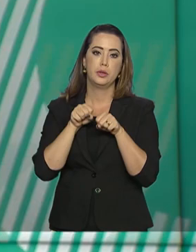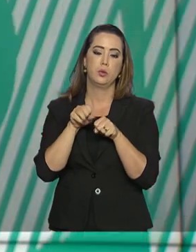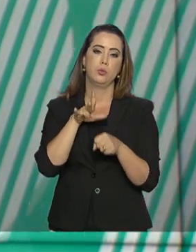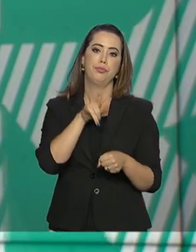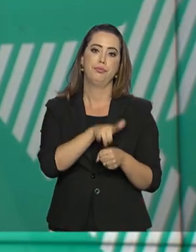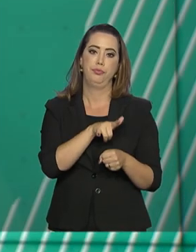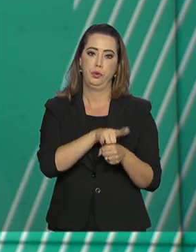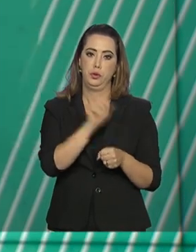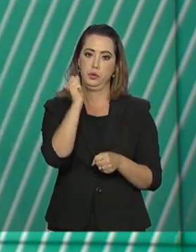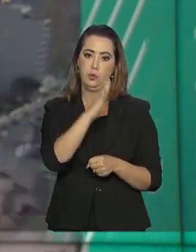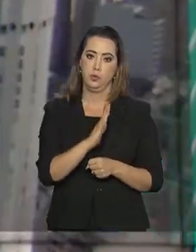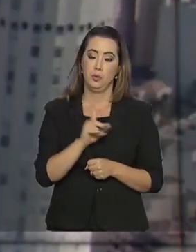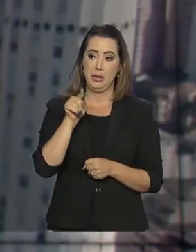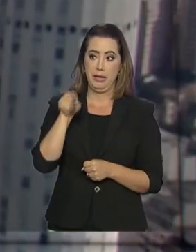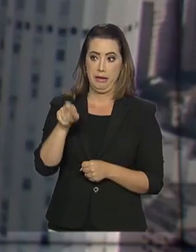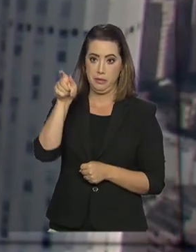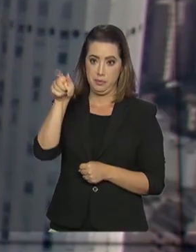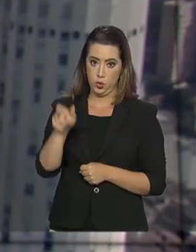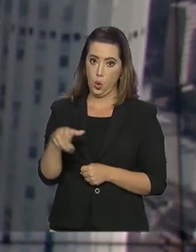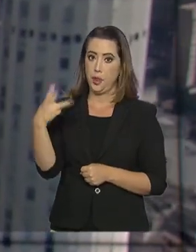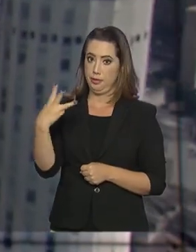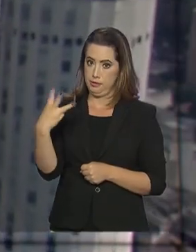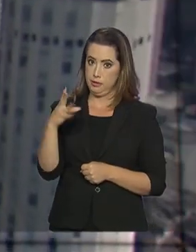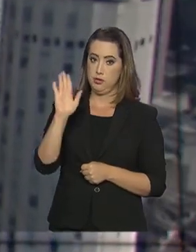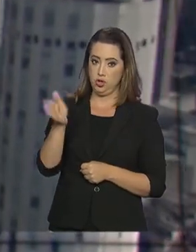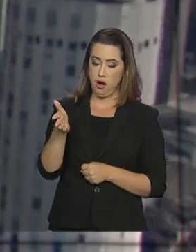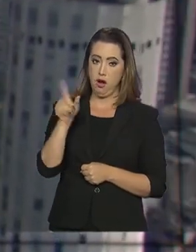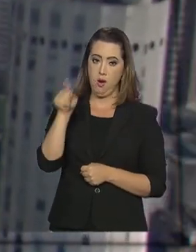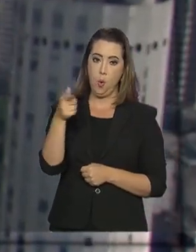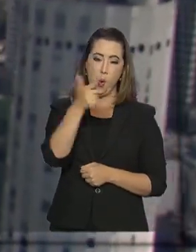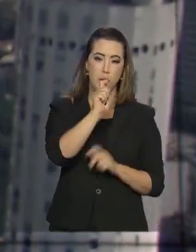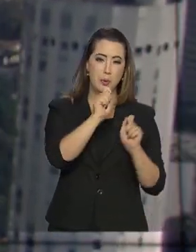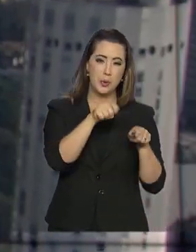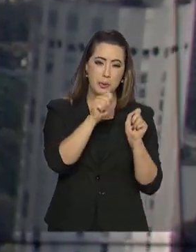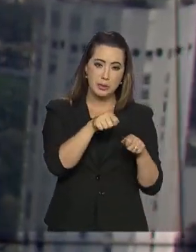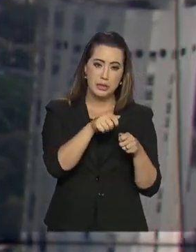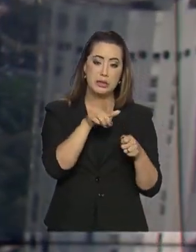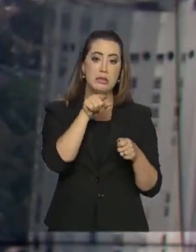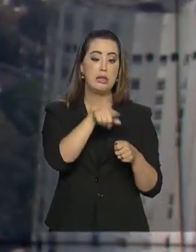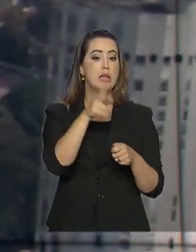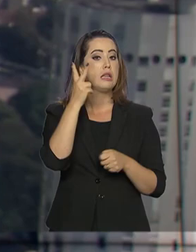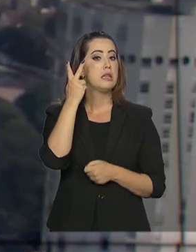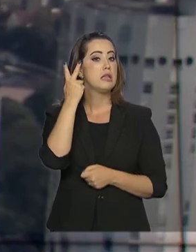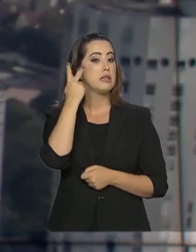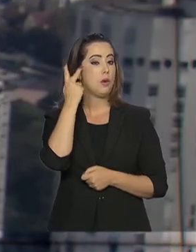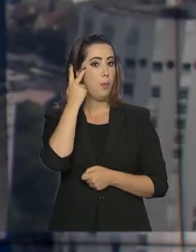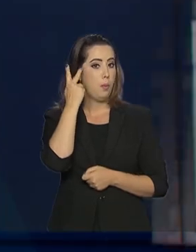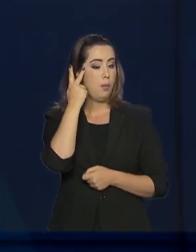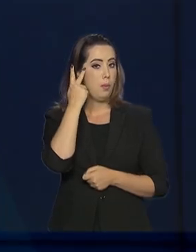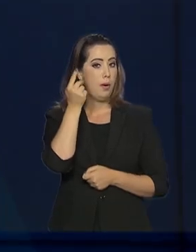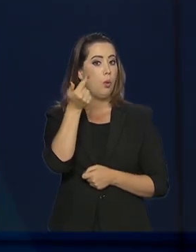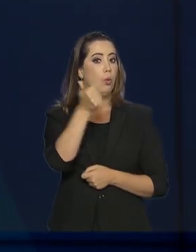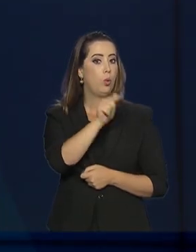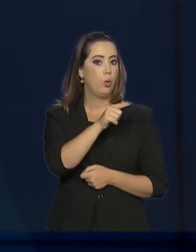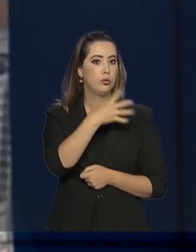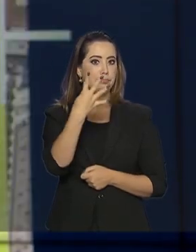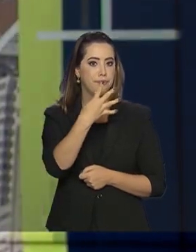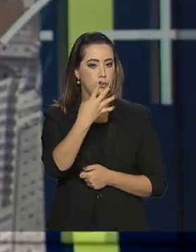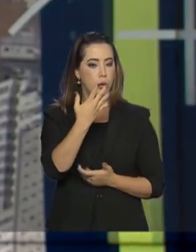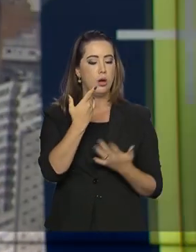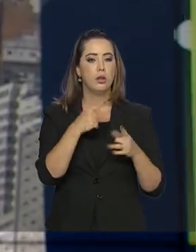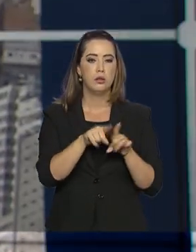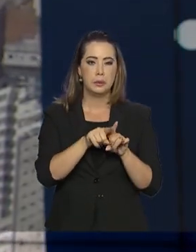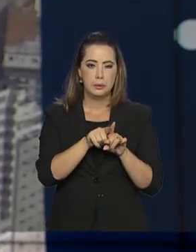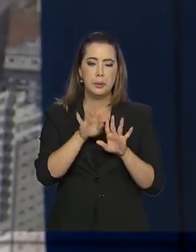Brasil. Além desse, está sendo investigado outro possível caso confirmado da doença na capital paulista. Exames de